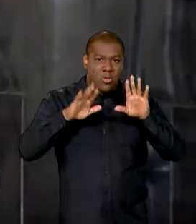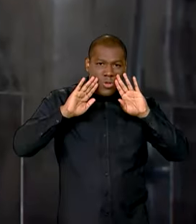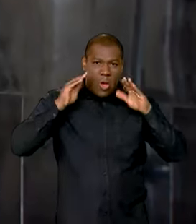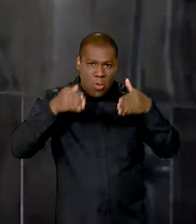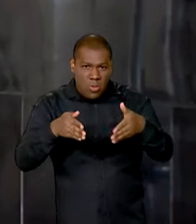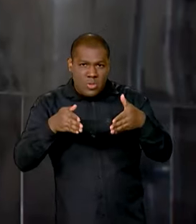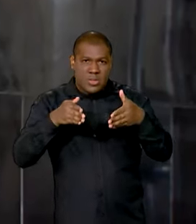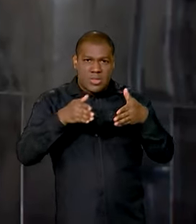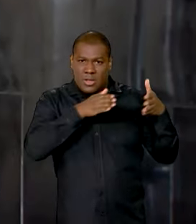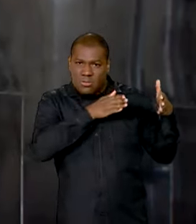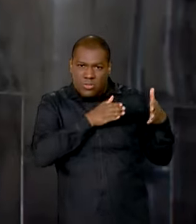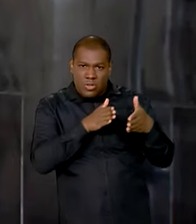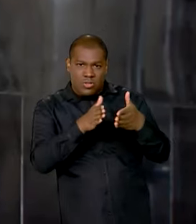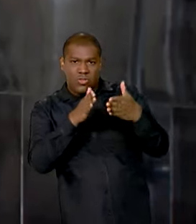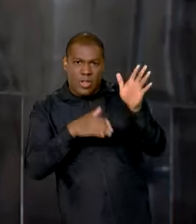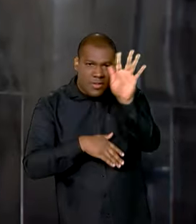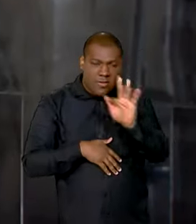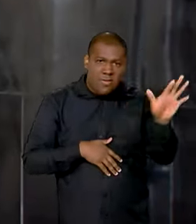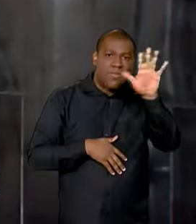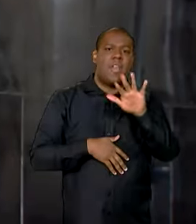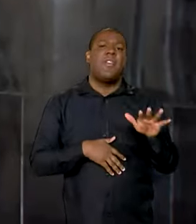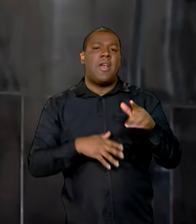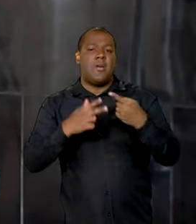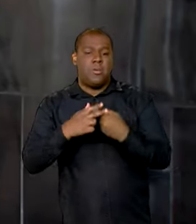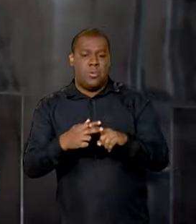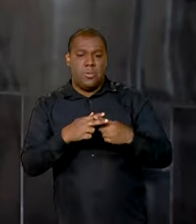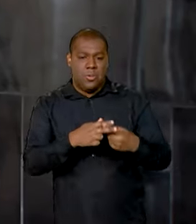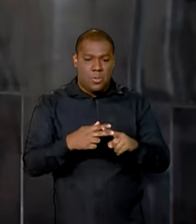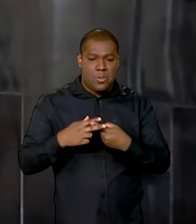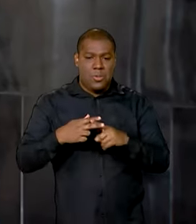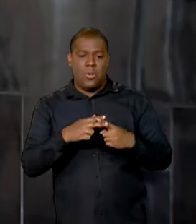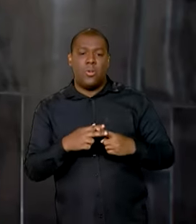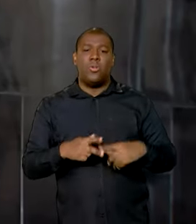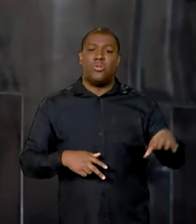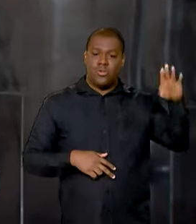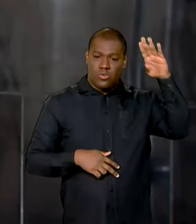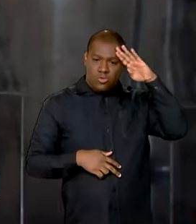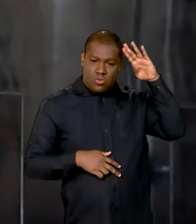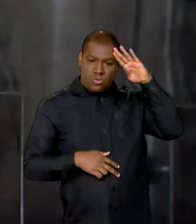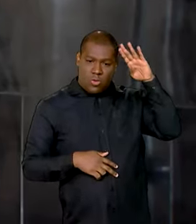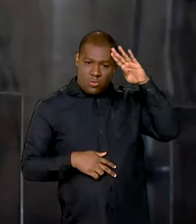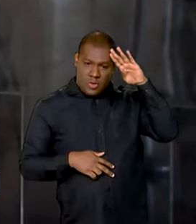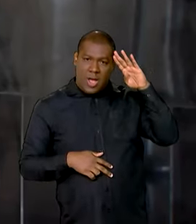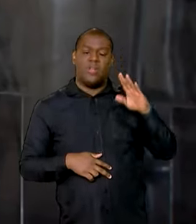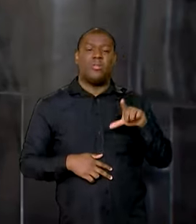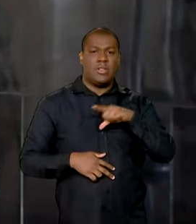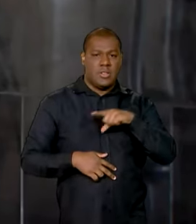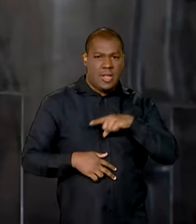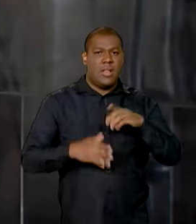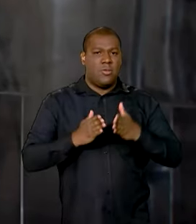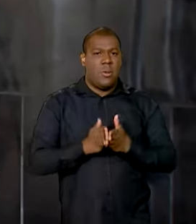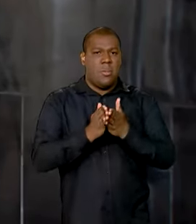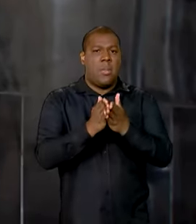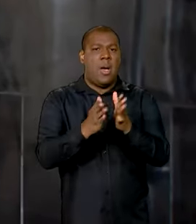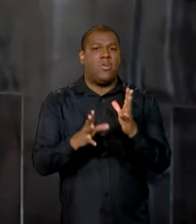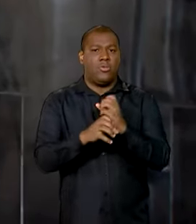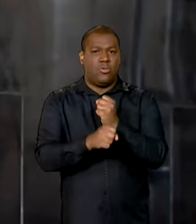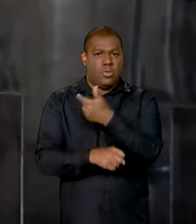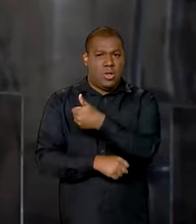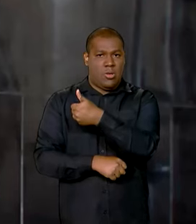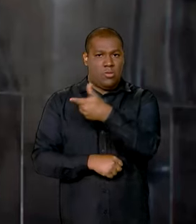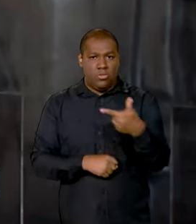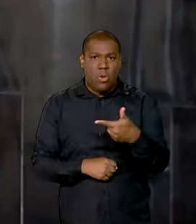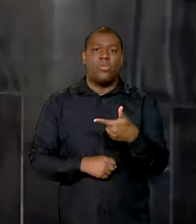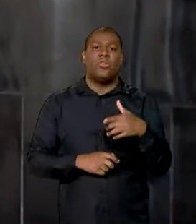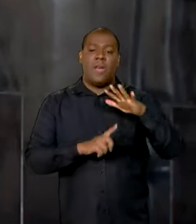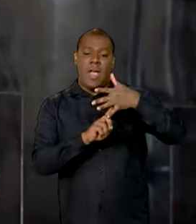foram interditadas no Estado. As Forças Armadas também estão na região, eles contam com 12 embarcações, 5 helicópteros